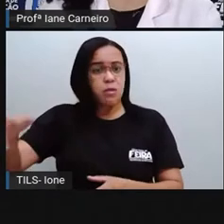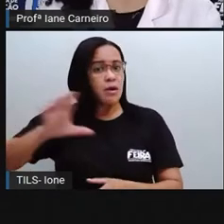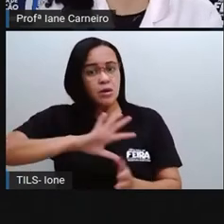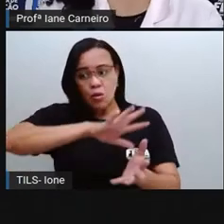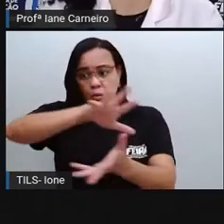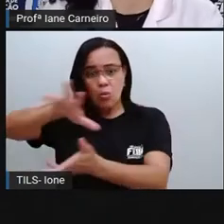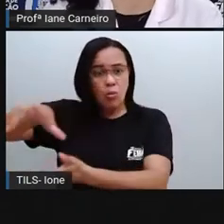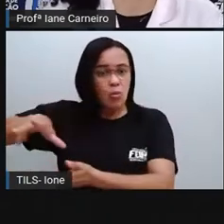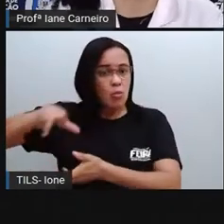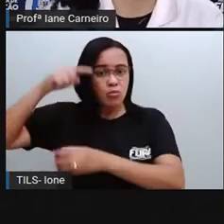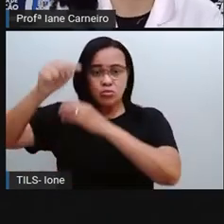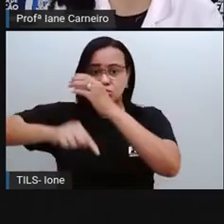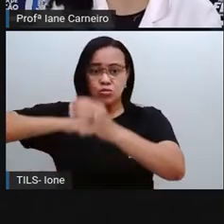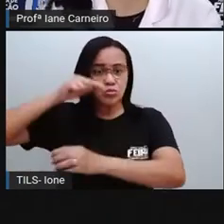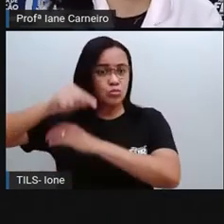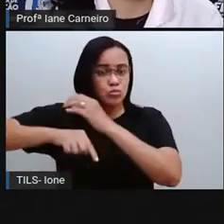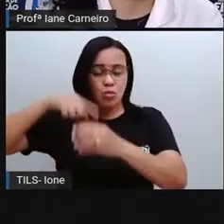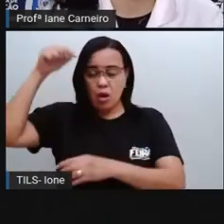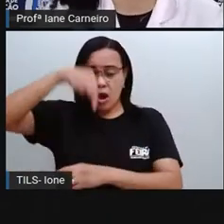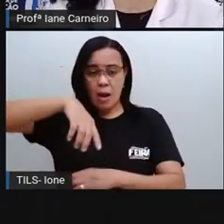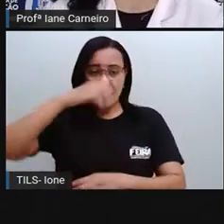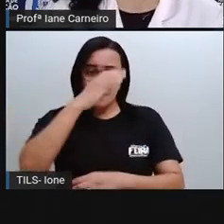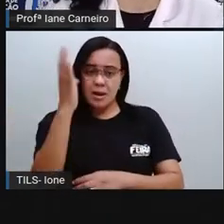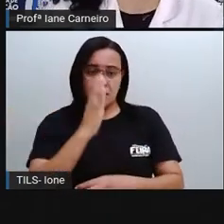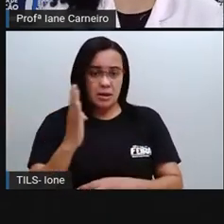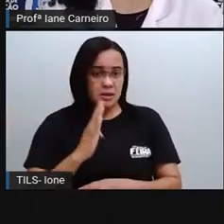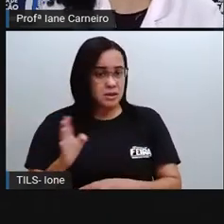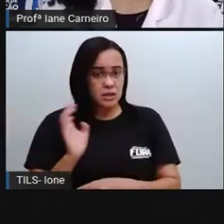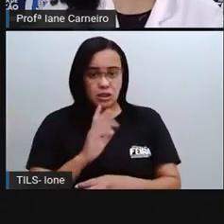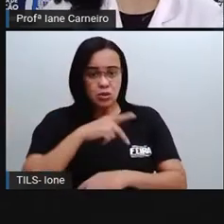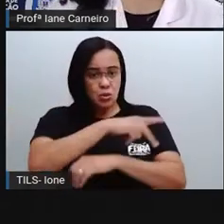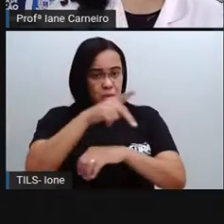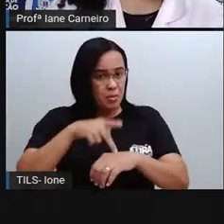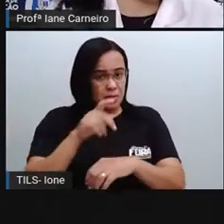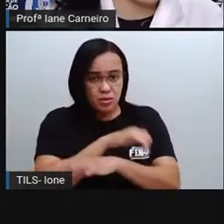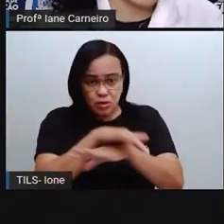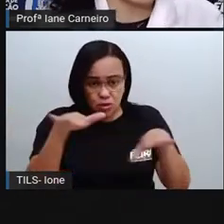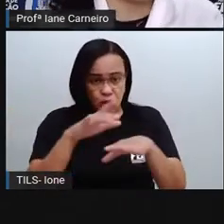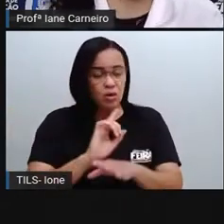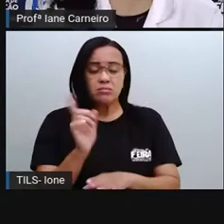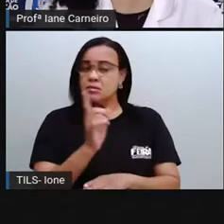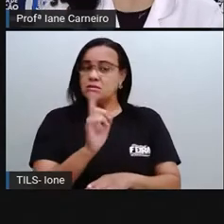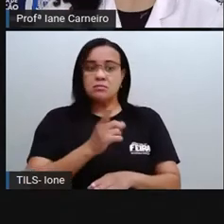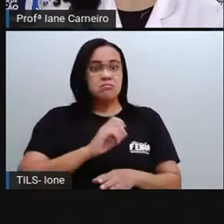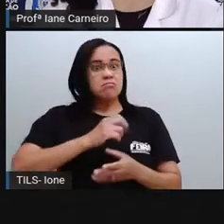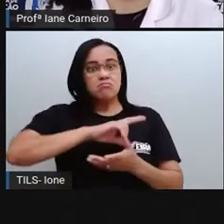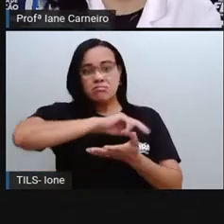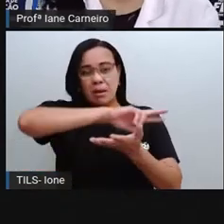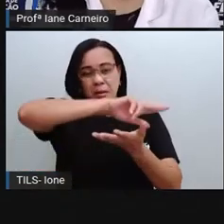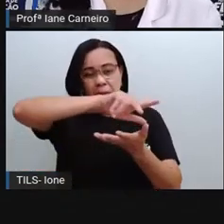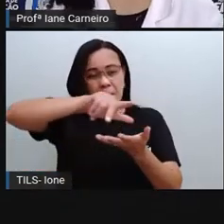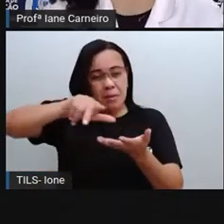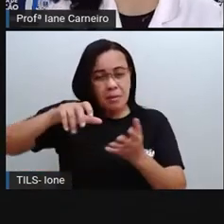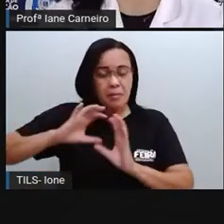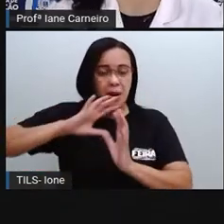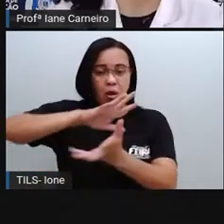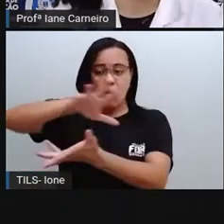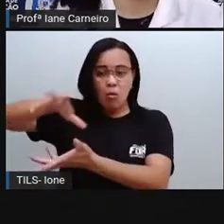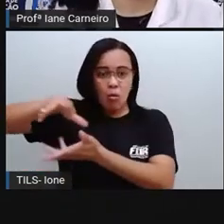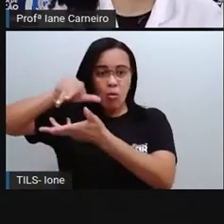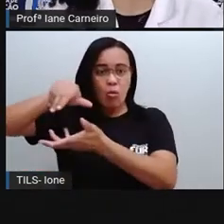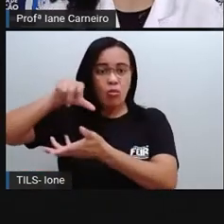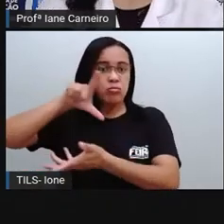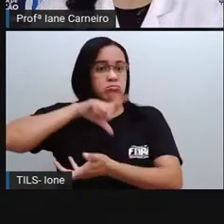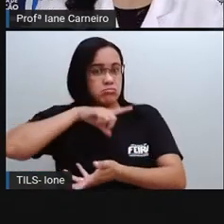não só aqui do Brasil, né? Infelizmente, né? O lixo que a pessoa joga aqui no Brasil, ele pode jogar no mar aqui no Brasil,